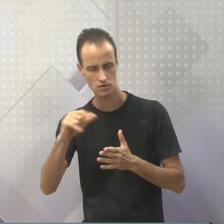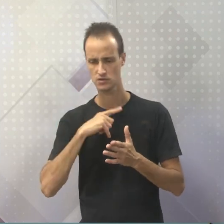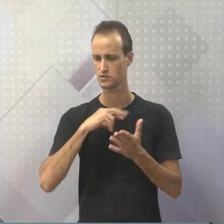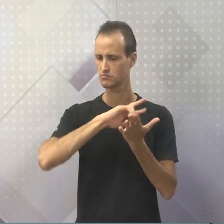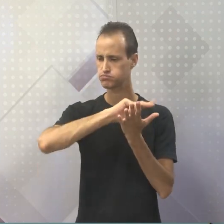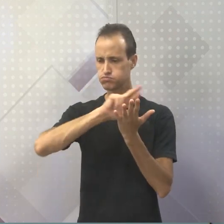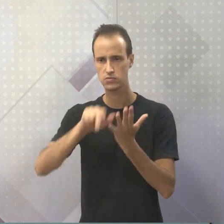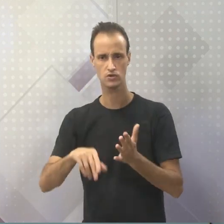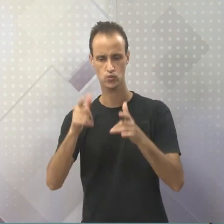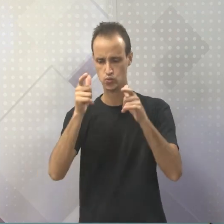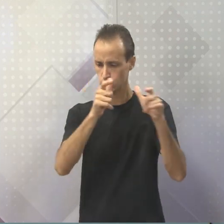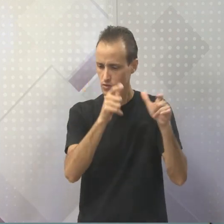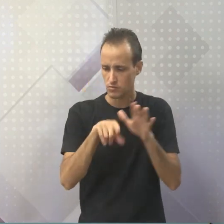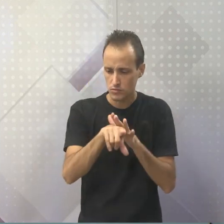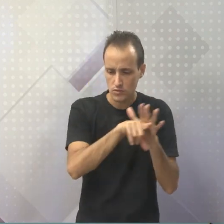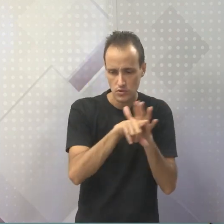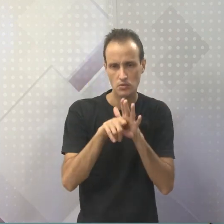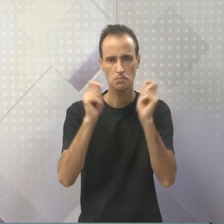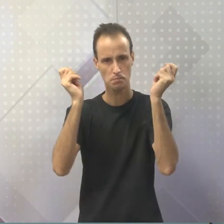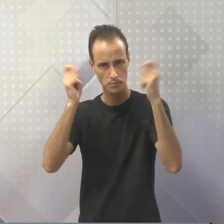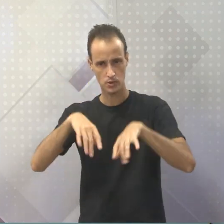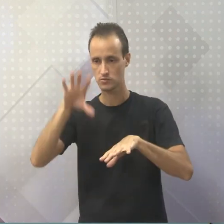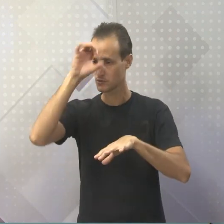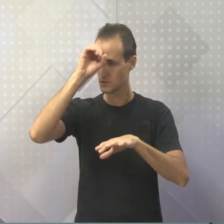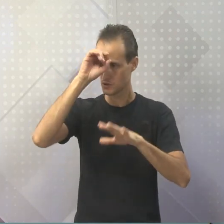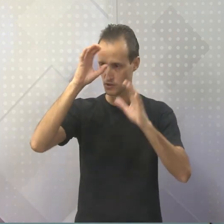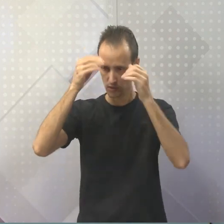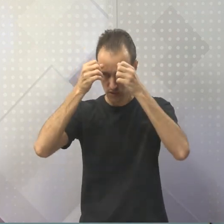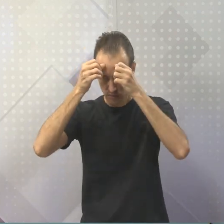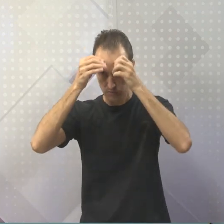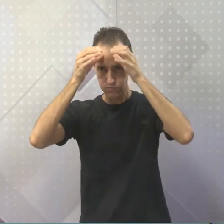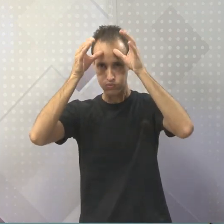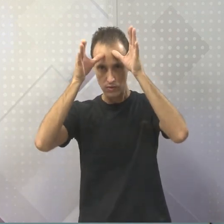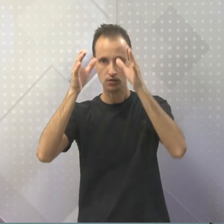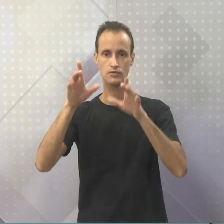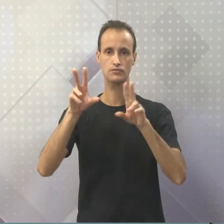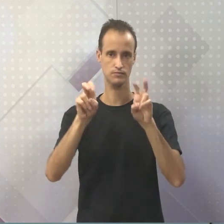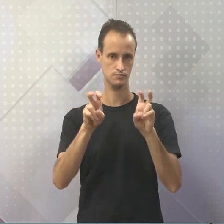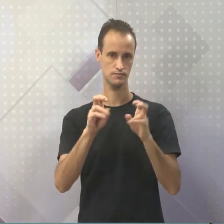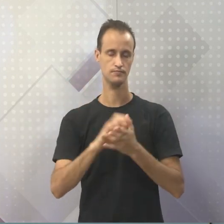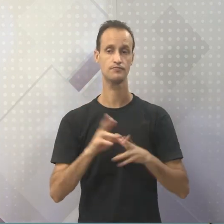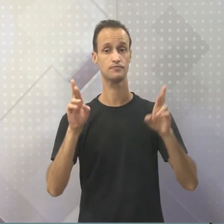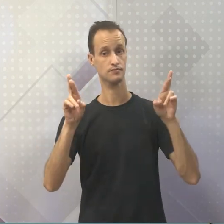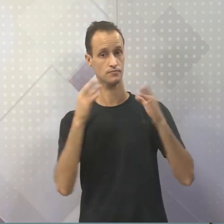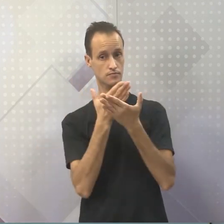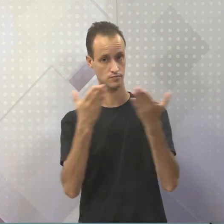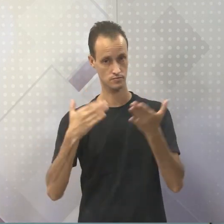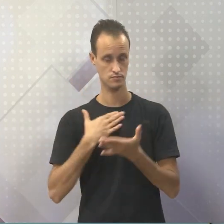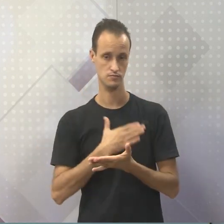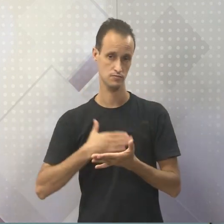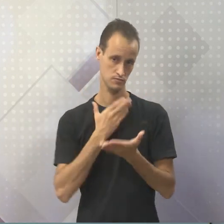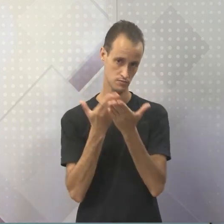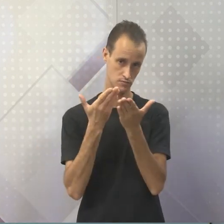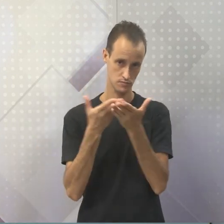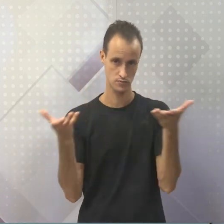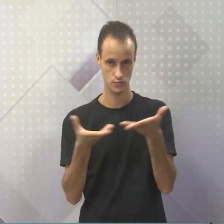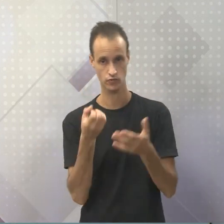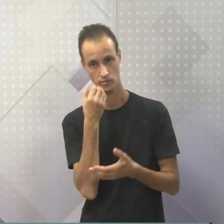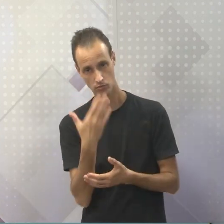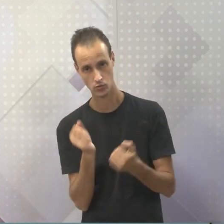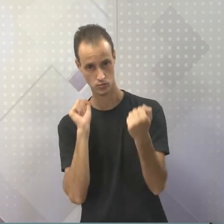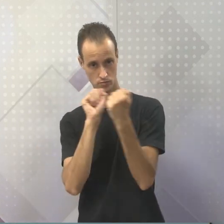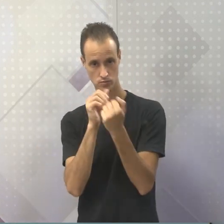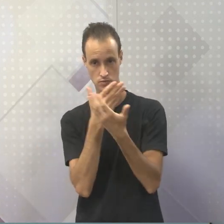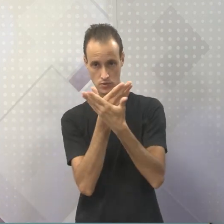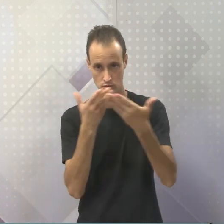lugares que vocês podem pesquisar e aprender mais sobre esse assunto. Beleza? Espero que vocês tenham gostado dessa aula de hoje. Foi muito bom estar